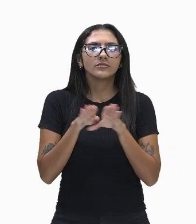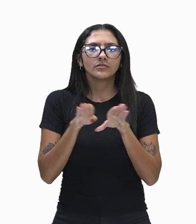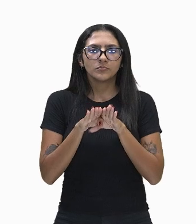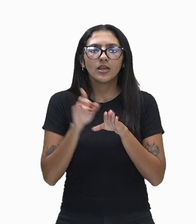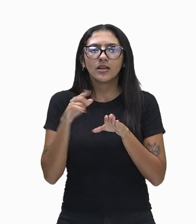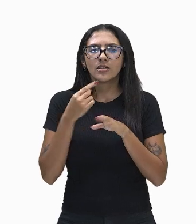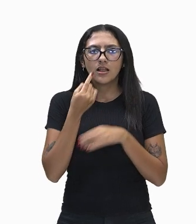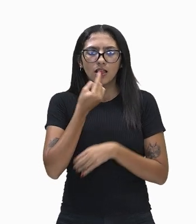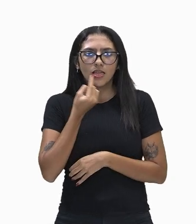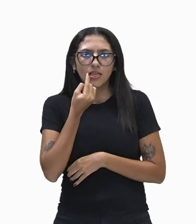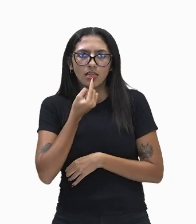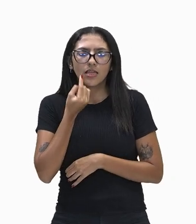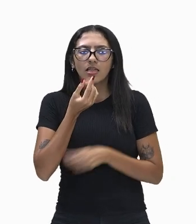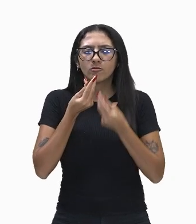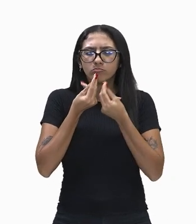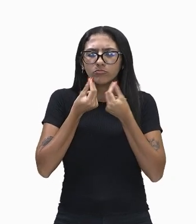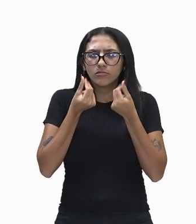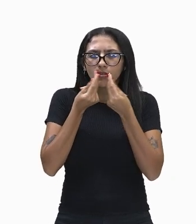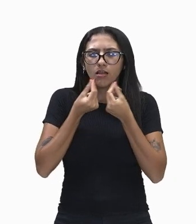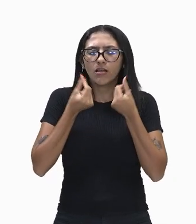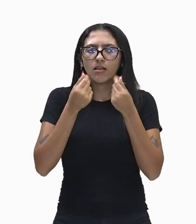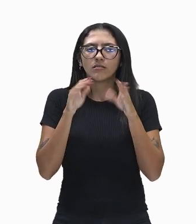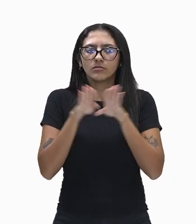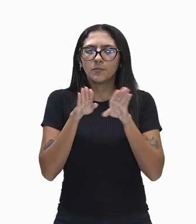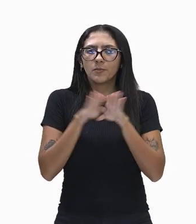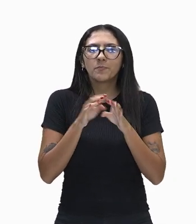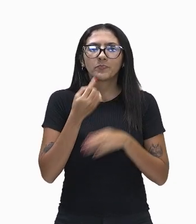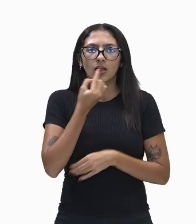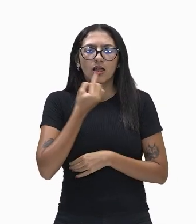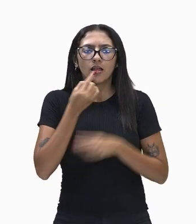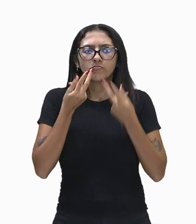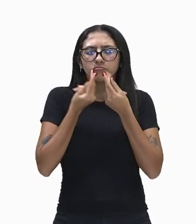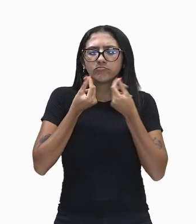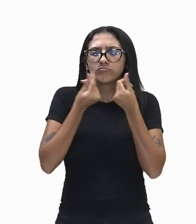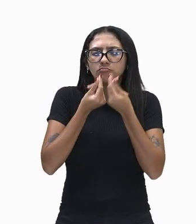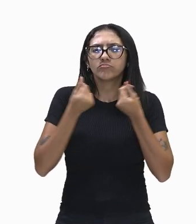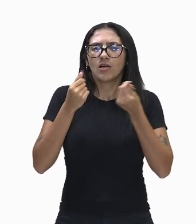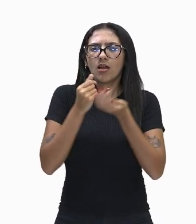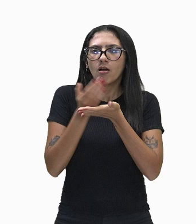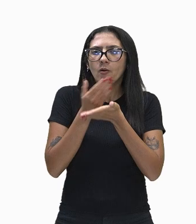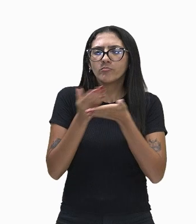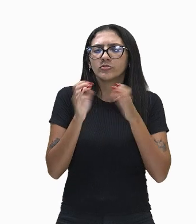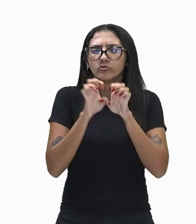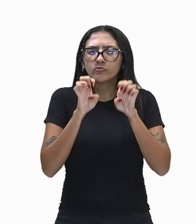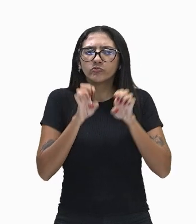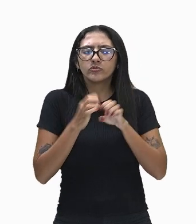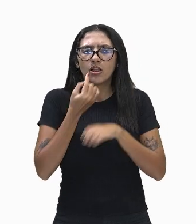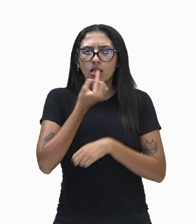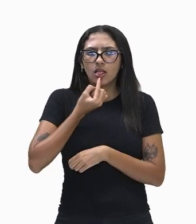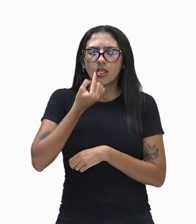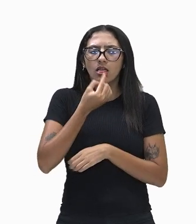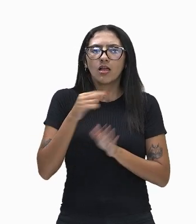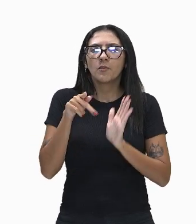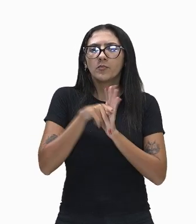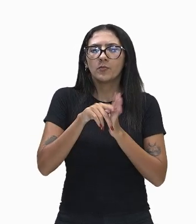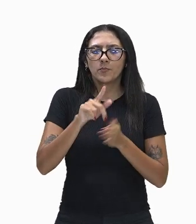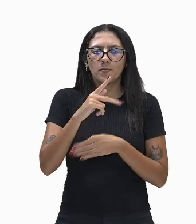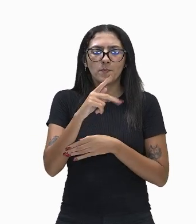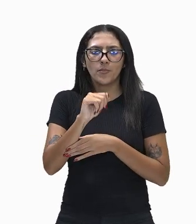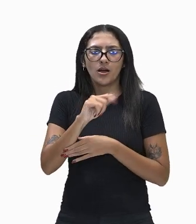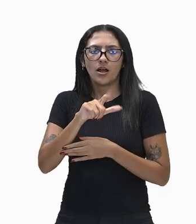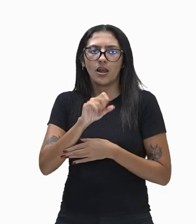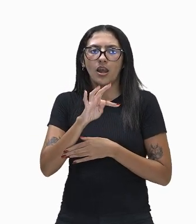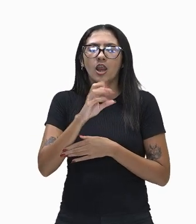pela língua, tá bom? As papilas gustativas são pequenas estruturas localizadas na língua, no palato e na